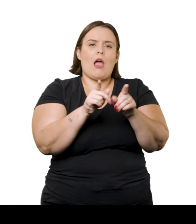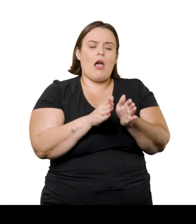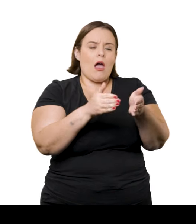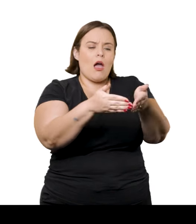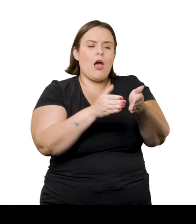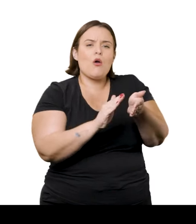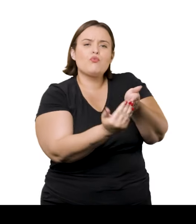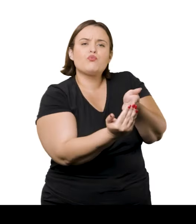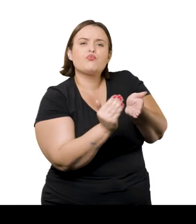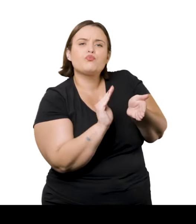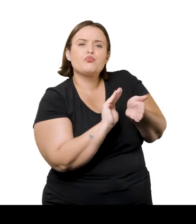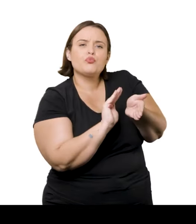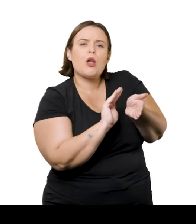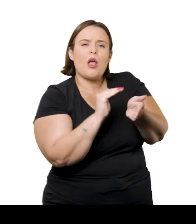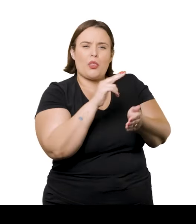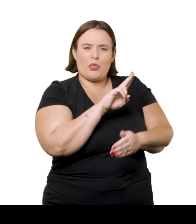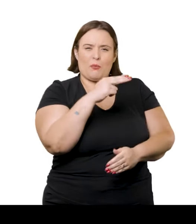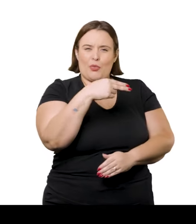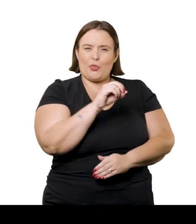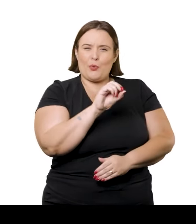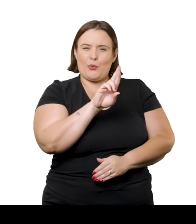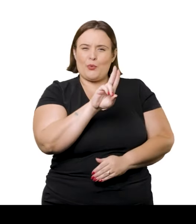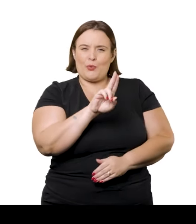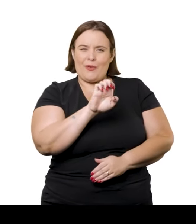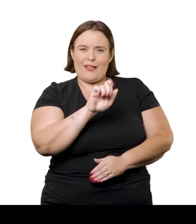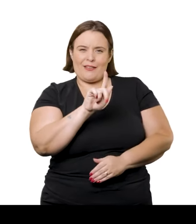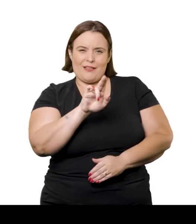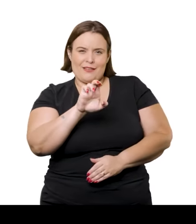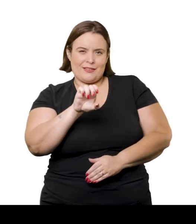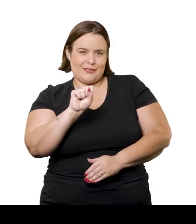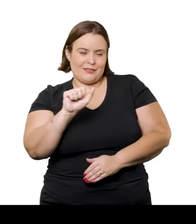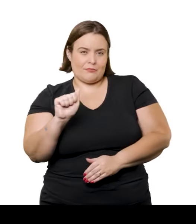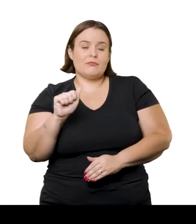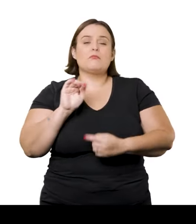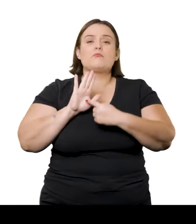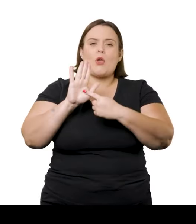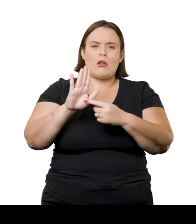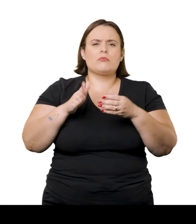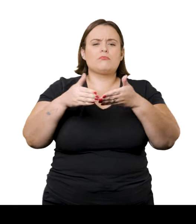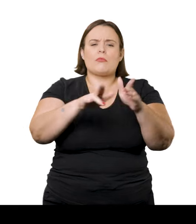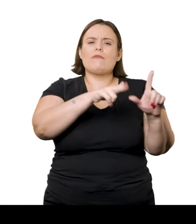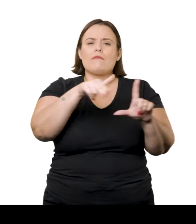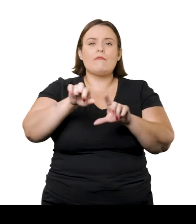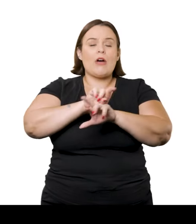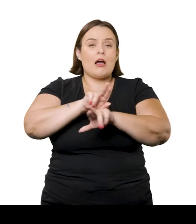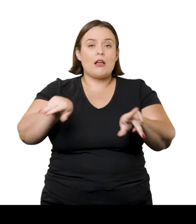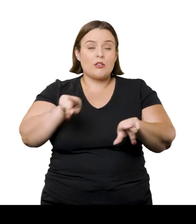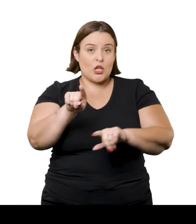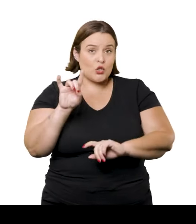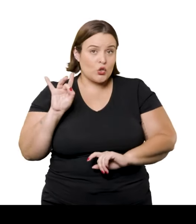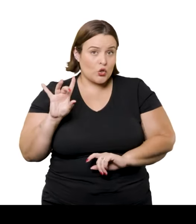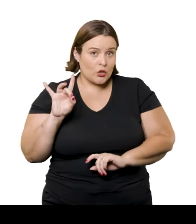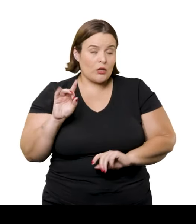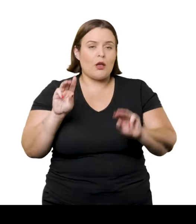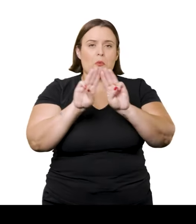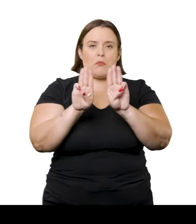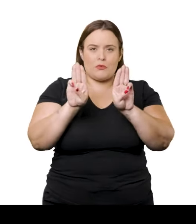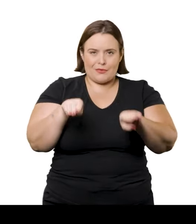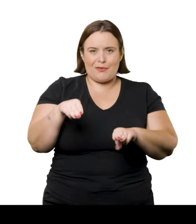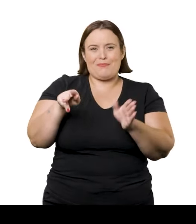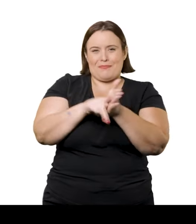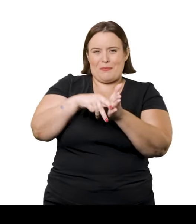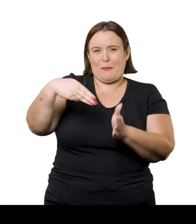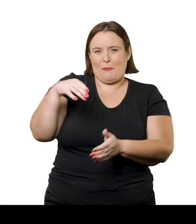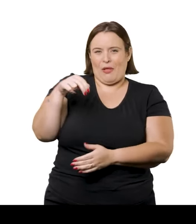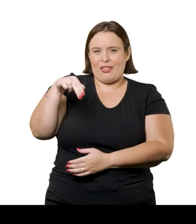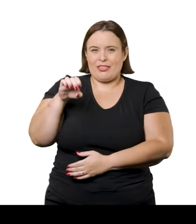de canoa de casco fino, conhecida como norueguesa, que aparece em diversas pinturas. Numa pintura em que a barca aparece sozinha, do